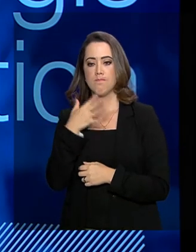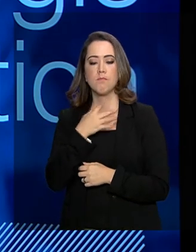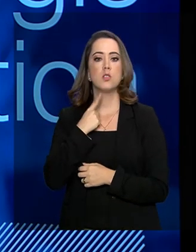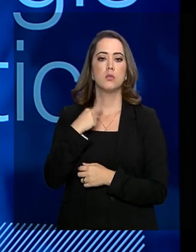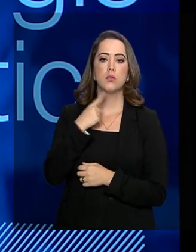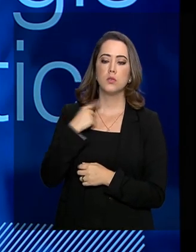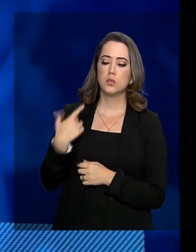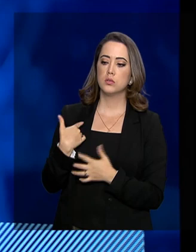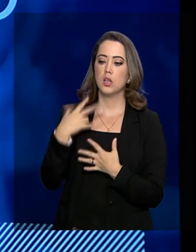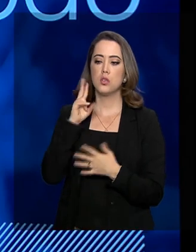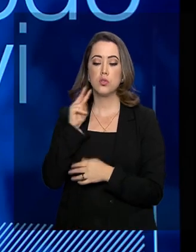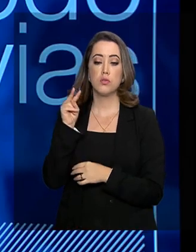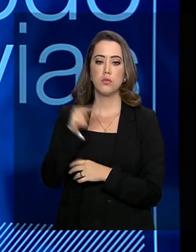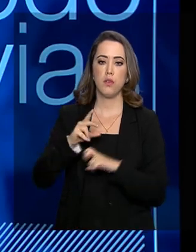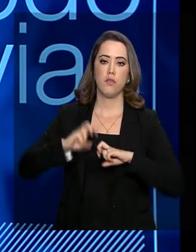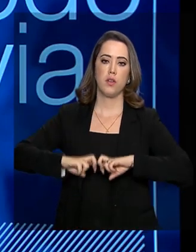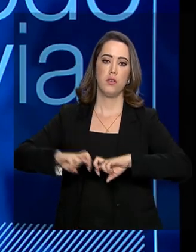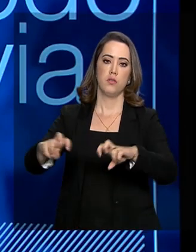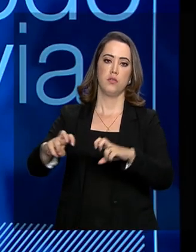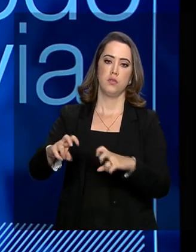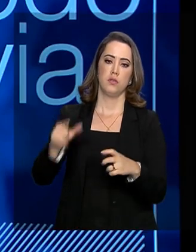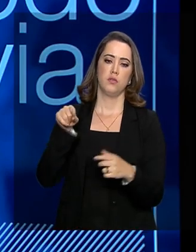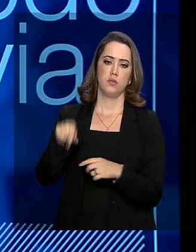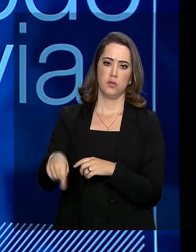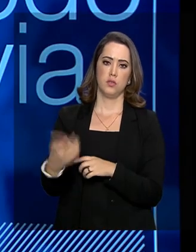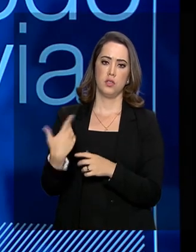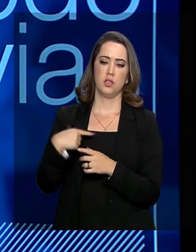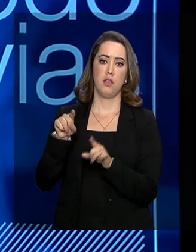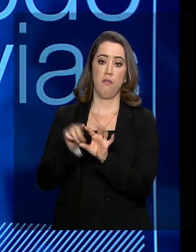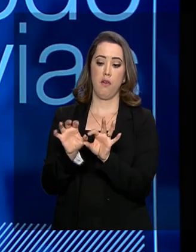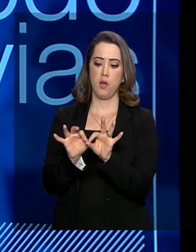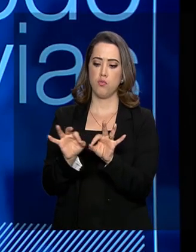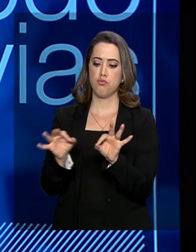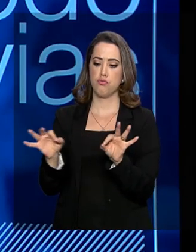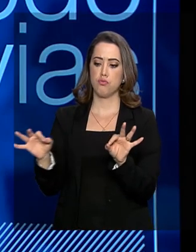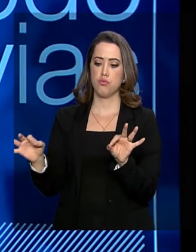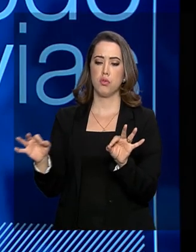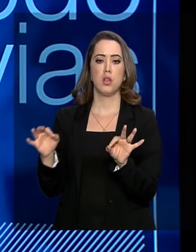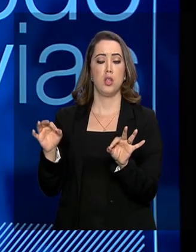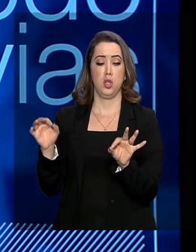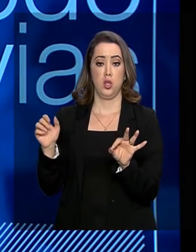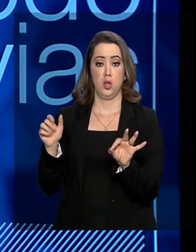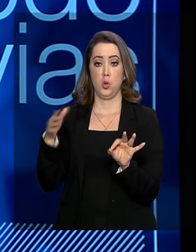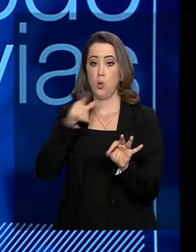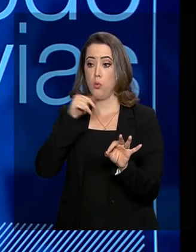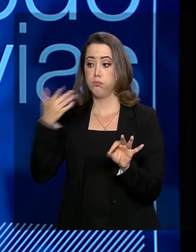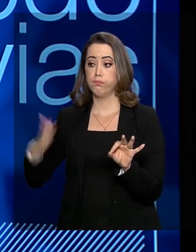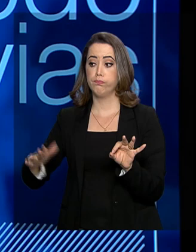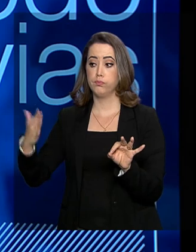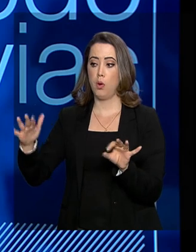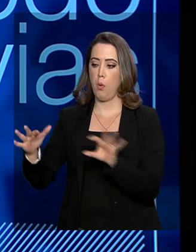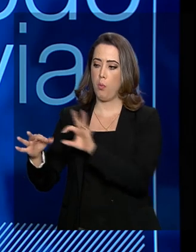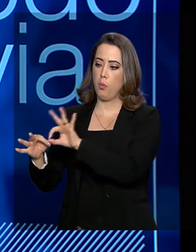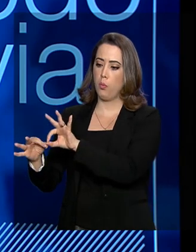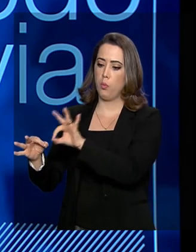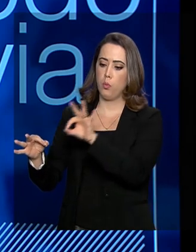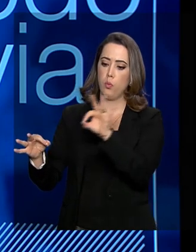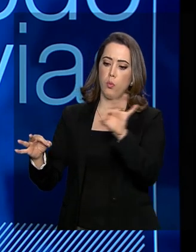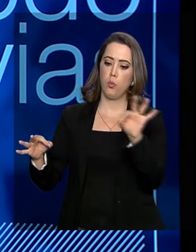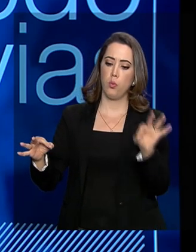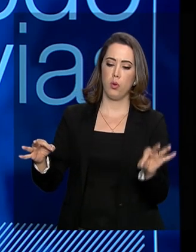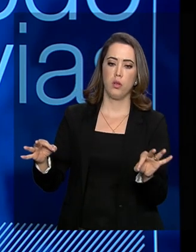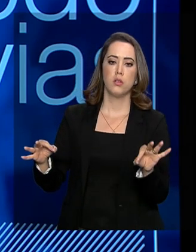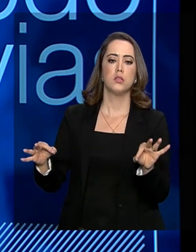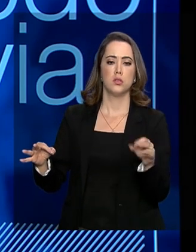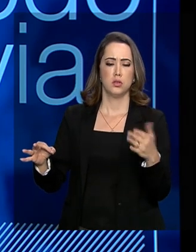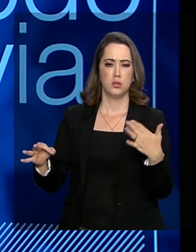faz parte desse projeto, que é a ferrovia que vai do Atlântico ao Pacífico. Então, um projeto que visa muito a segurança alimentar dos chineses. Então, eles